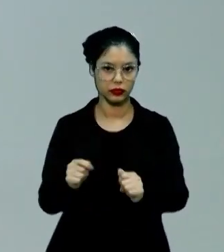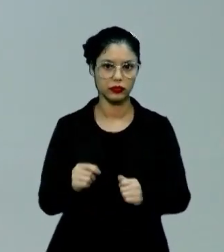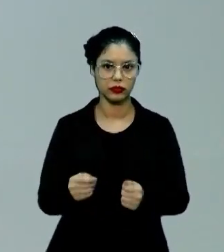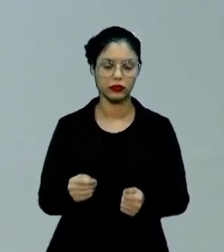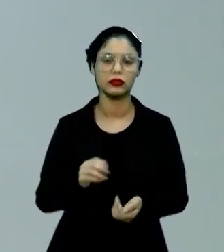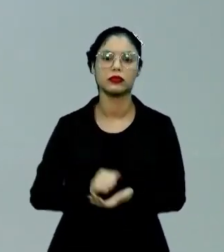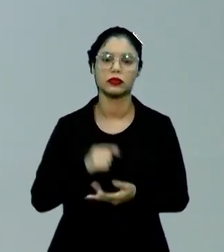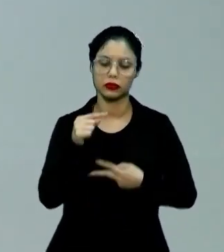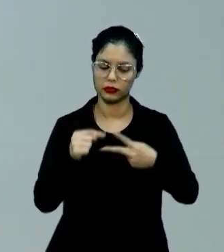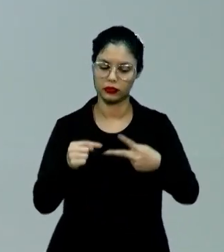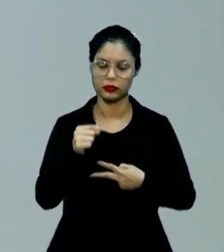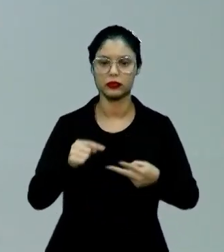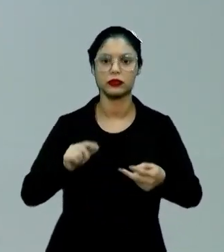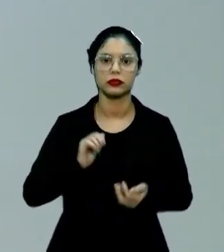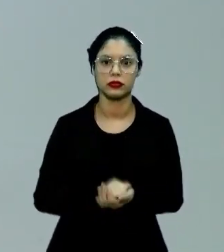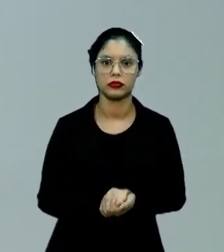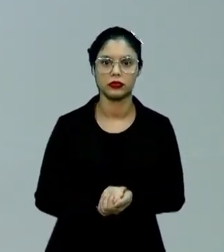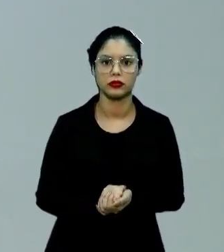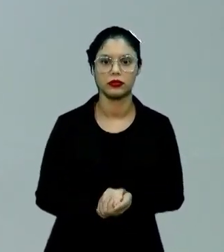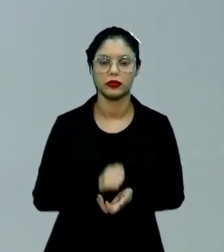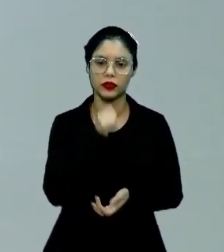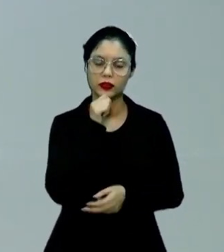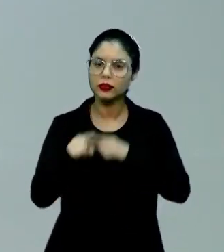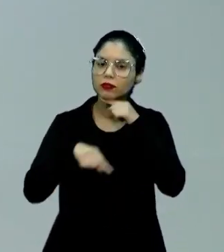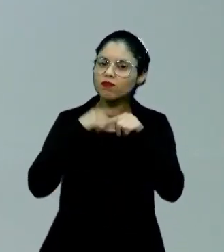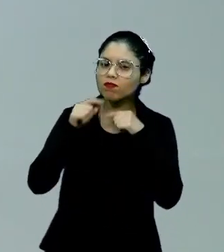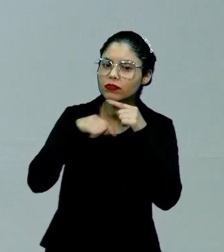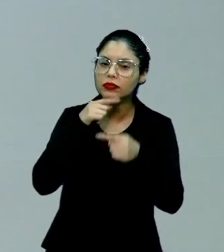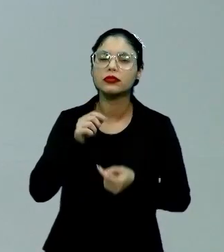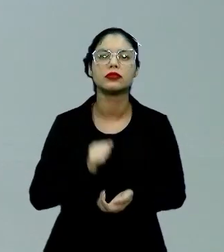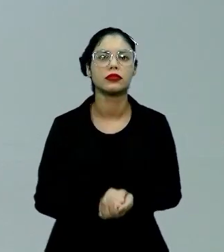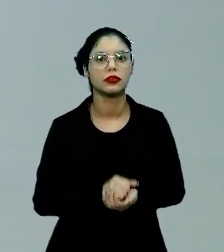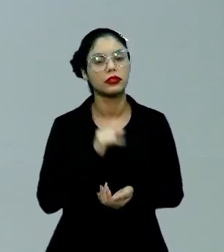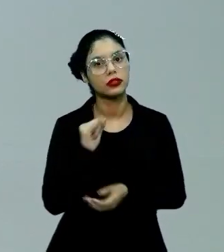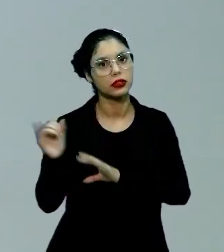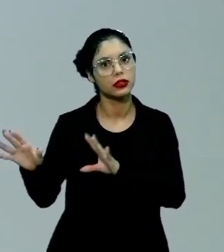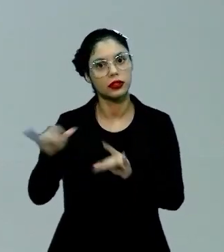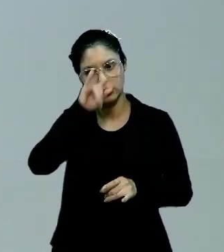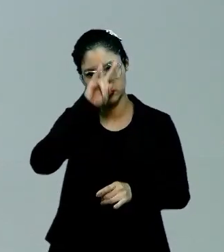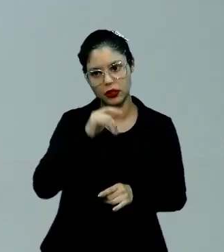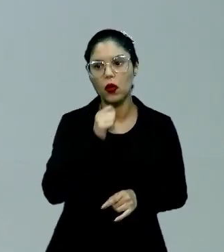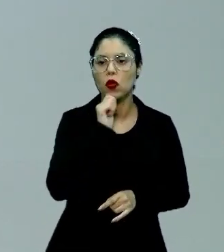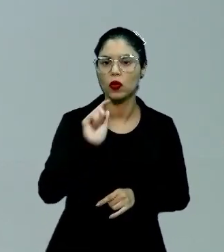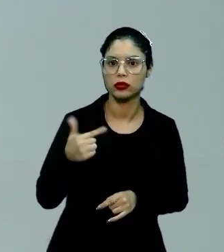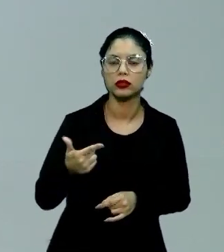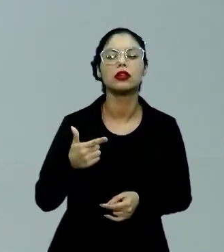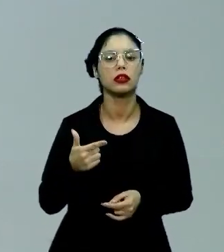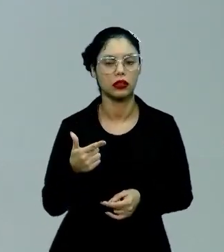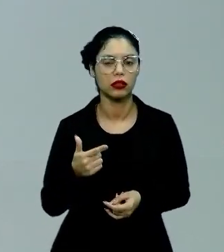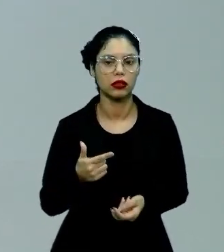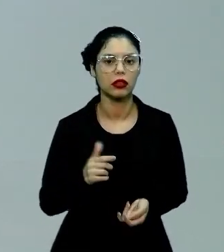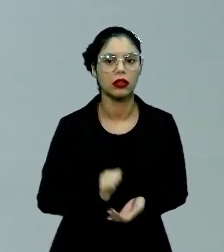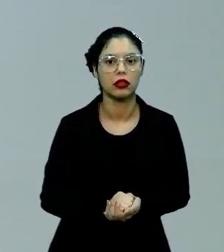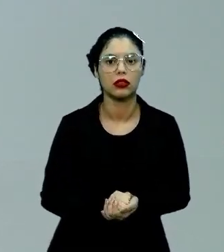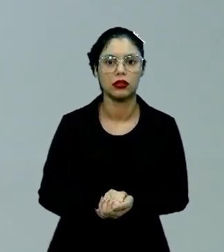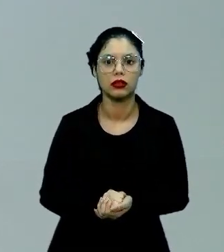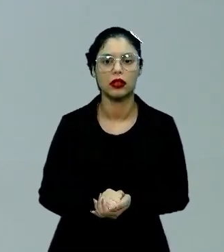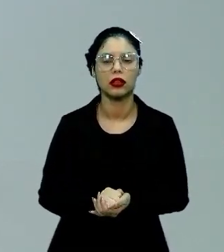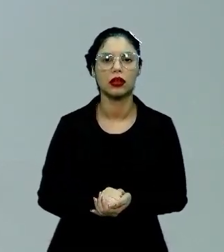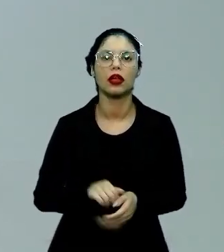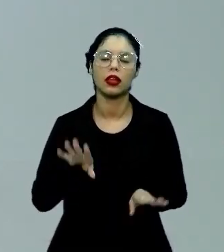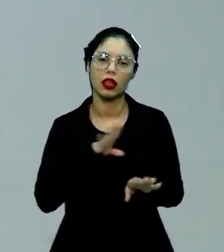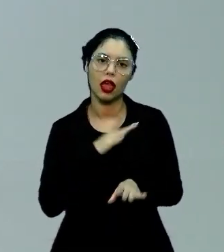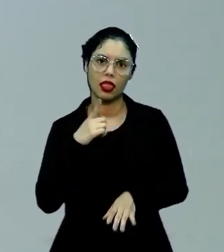relacionamento dos dois. E há uma dúvida se Capitu traiu ou não Bentinho. Inclusive, isso é motivo de